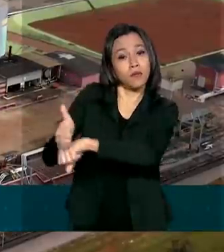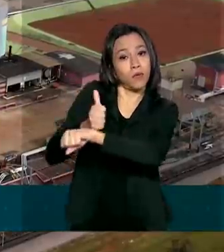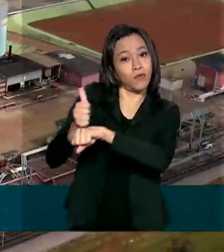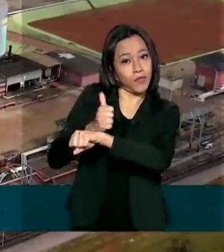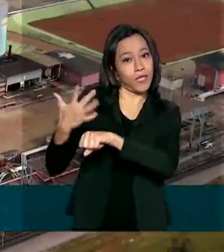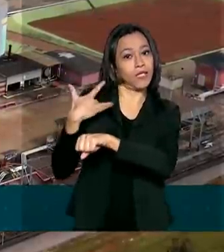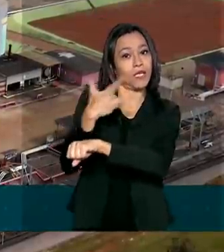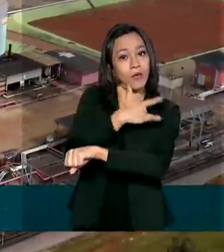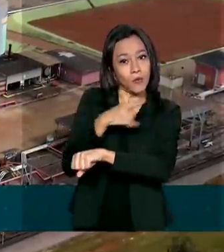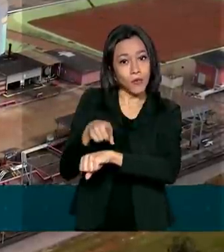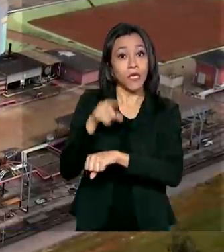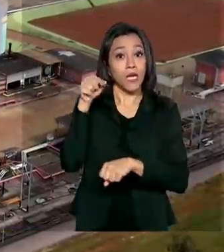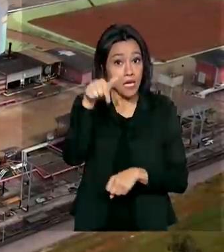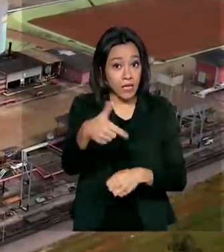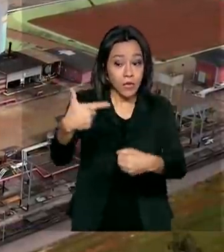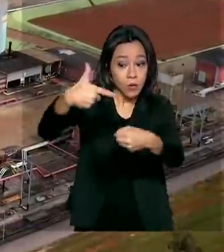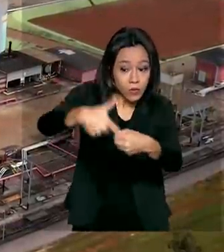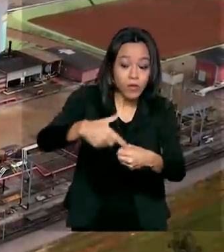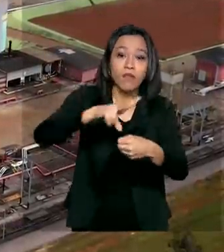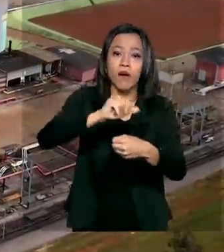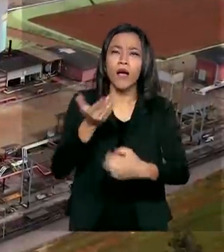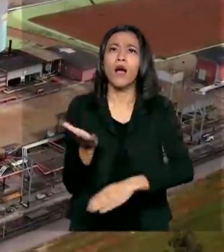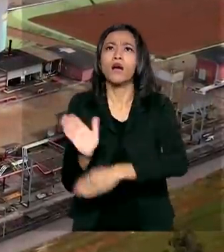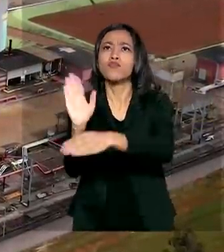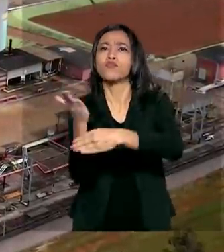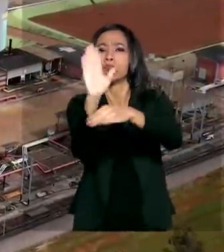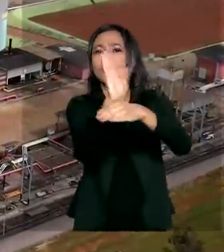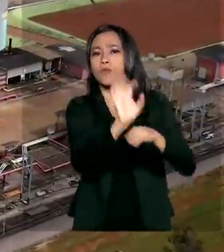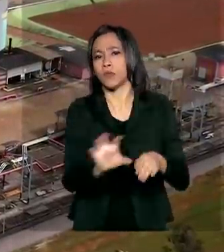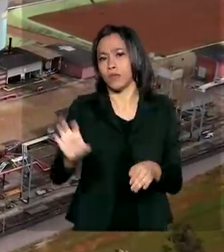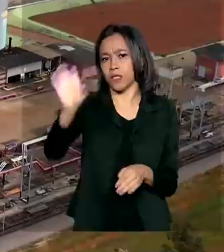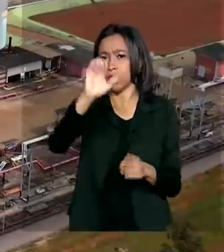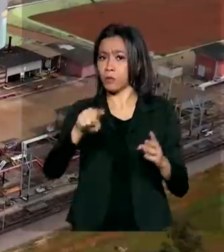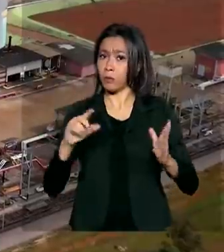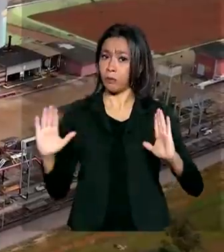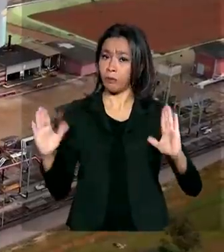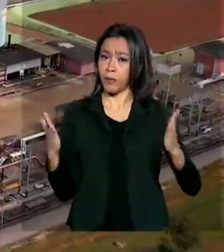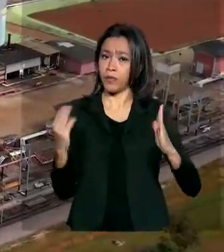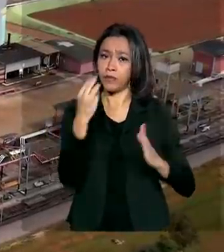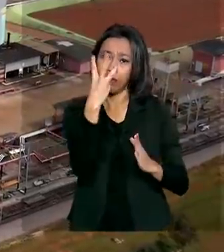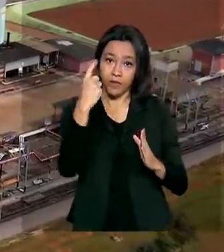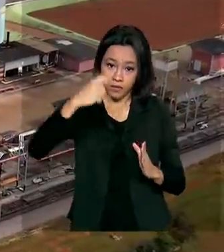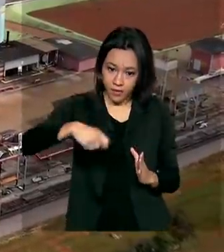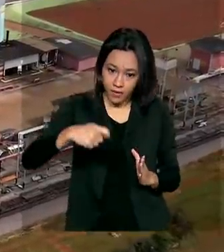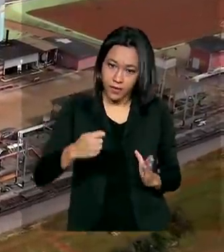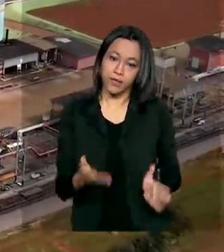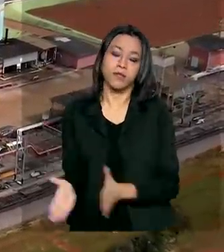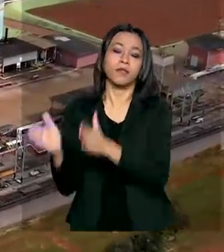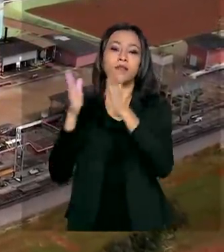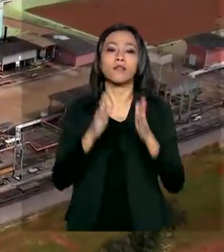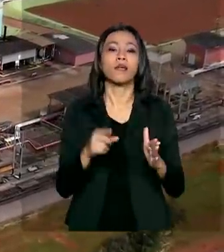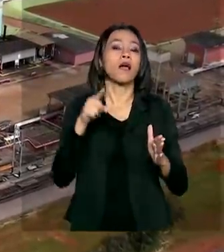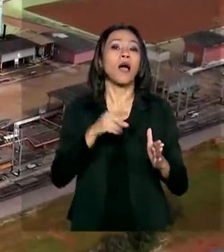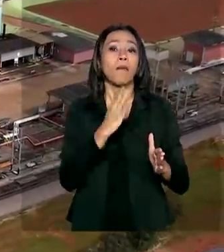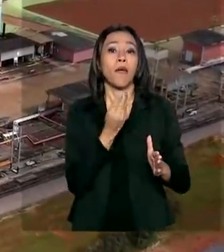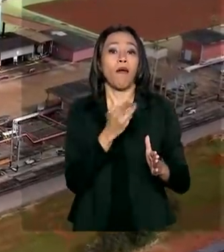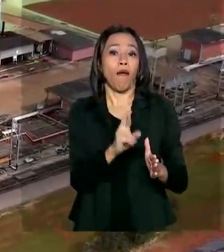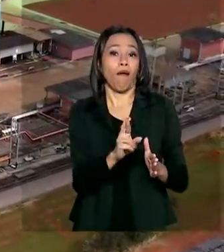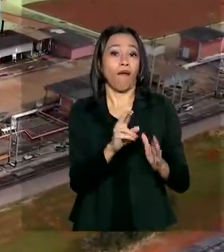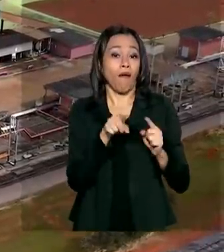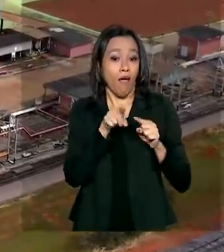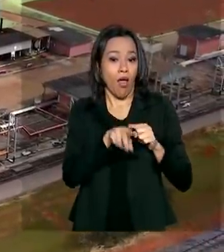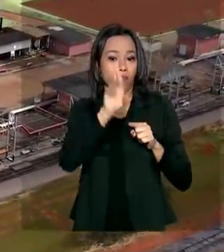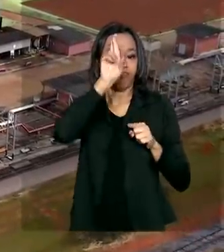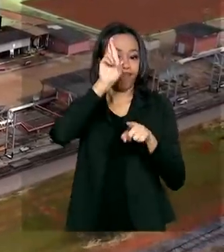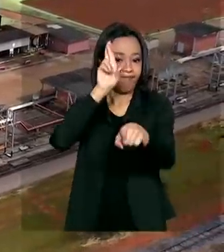combustível deve atender a demanda dos estados e municípios por três meses. A BR Distribuidora será responsável